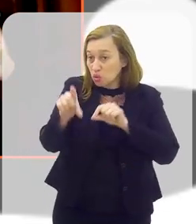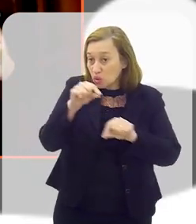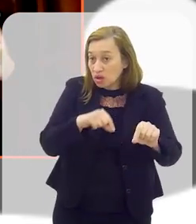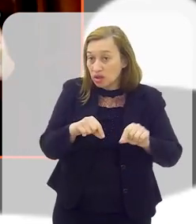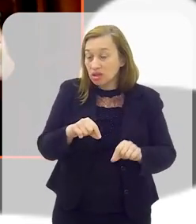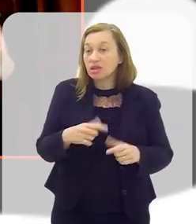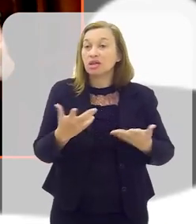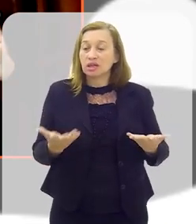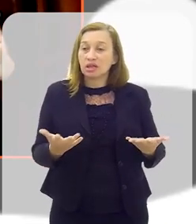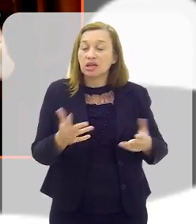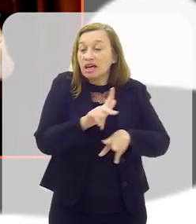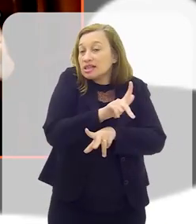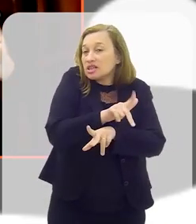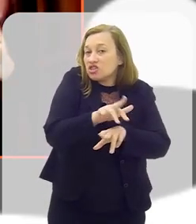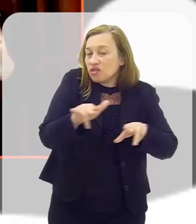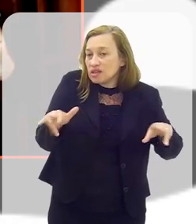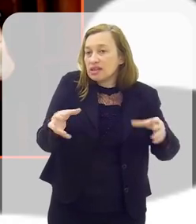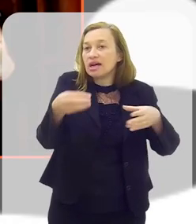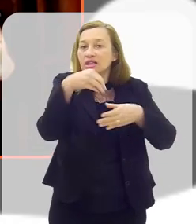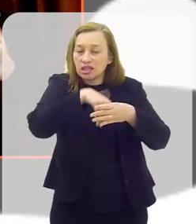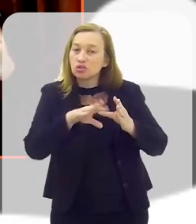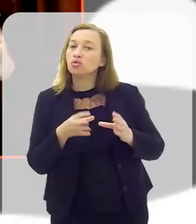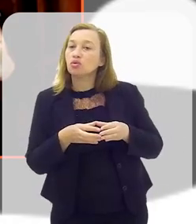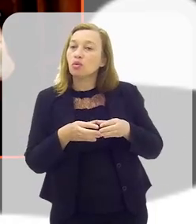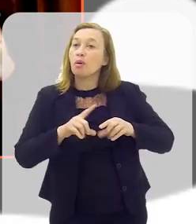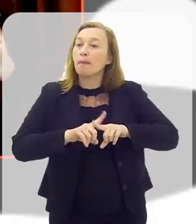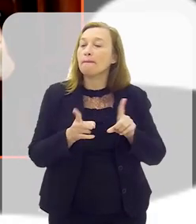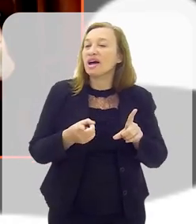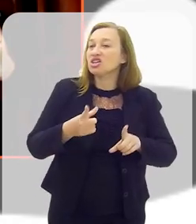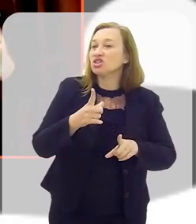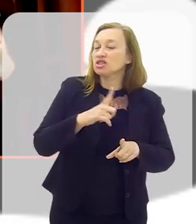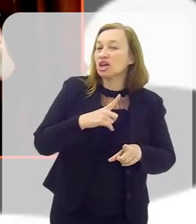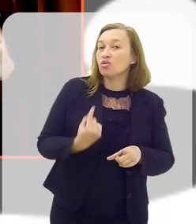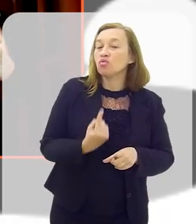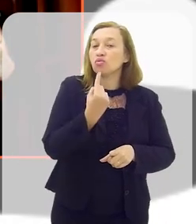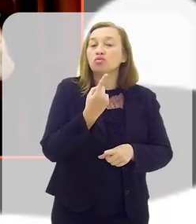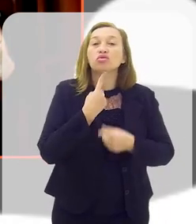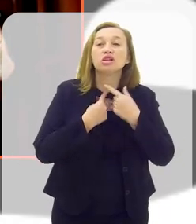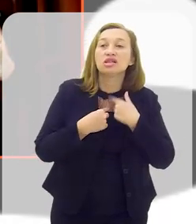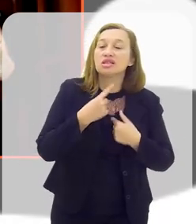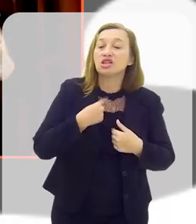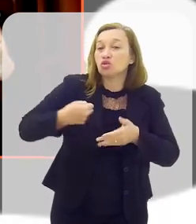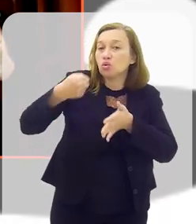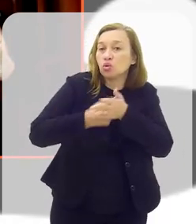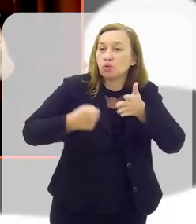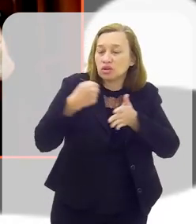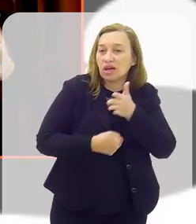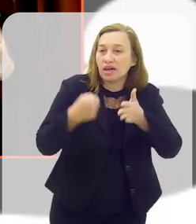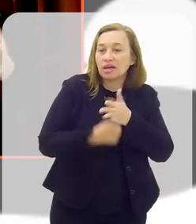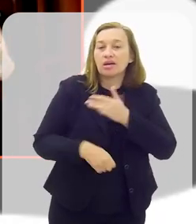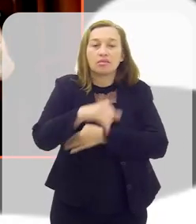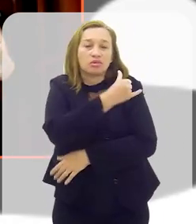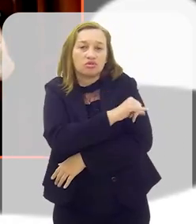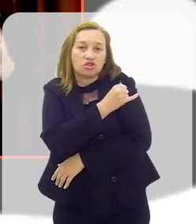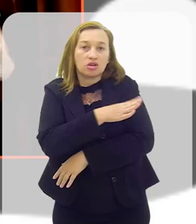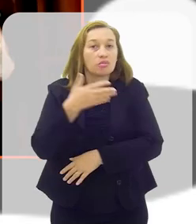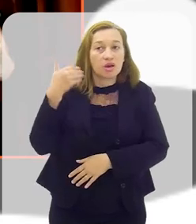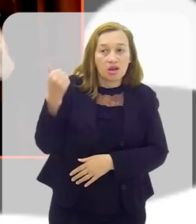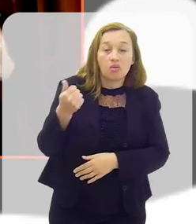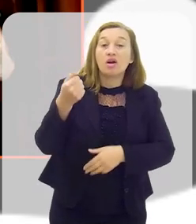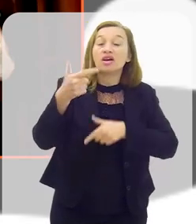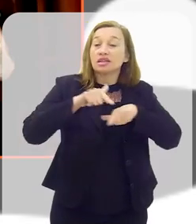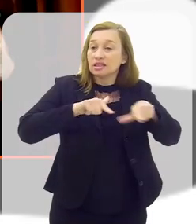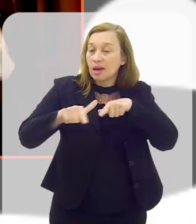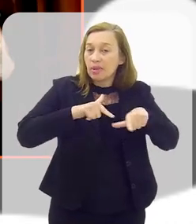E é isso que traz essa pluralidade. Mas eles têm uma vontade única. Lutar por um Rio de Janeiro melhor.